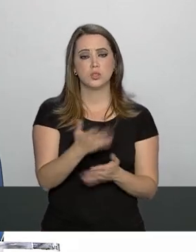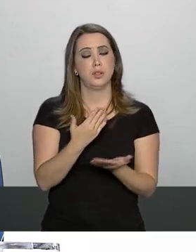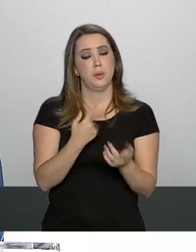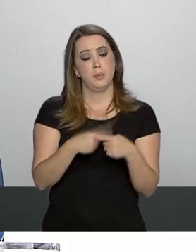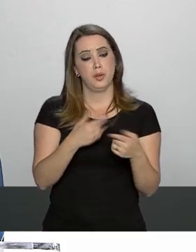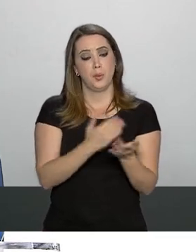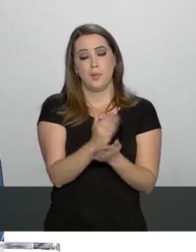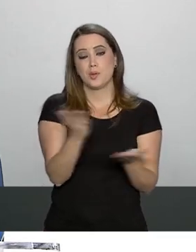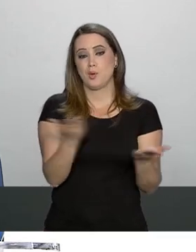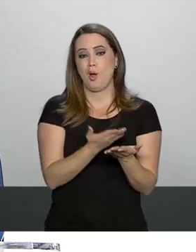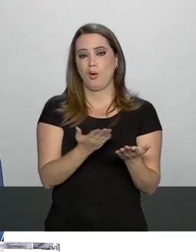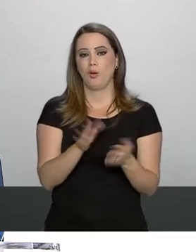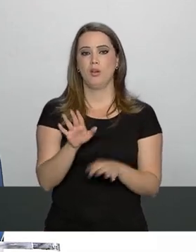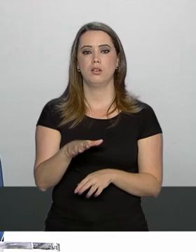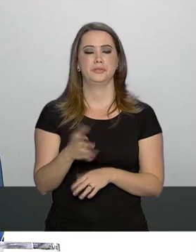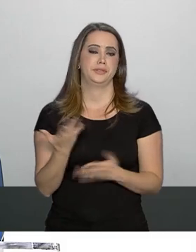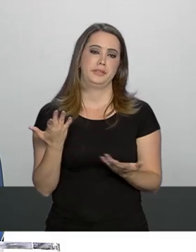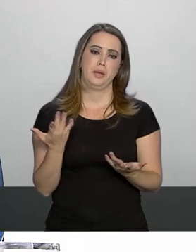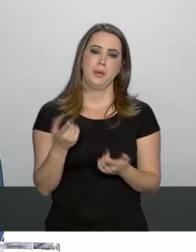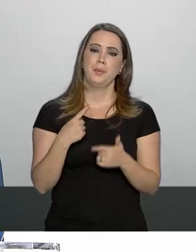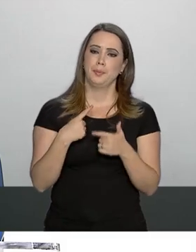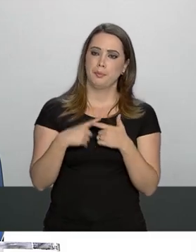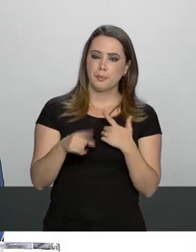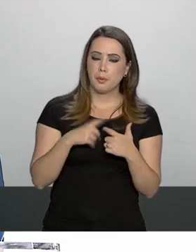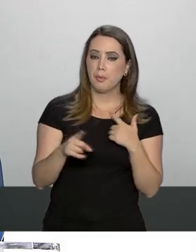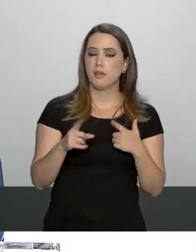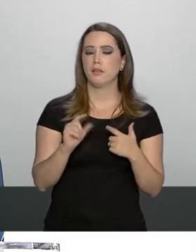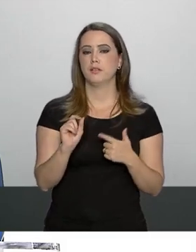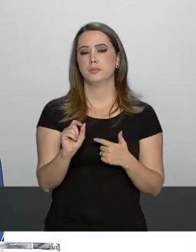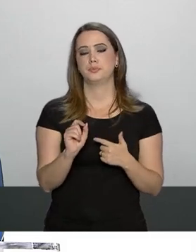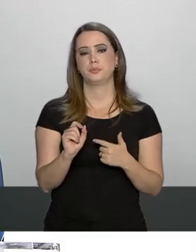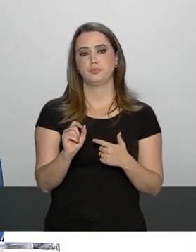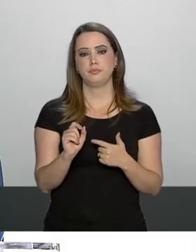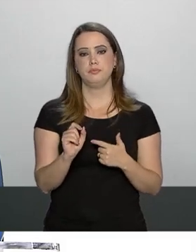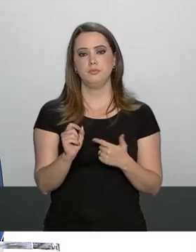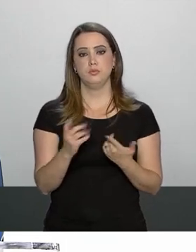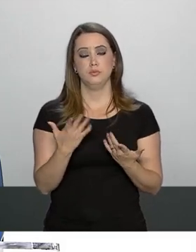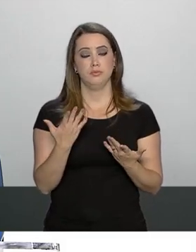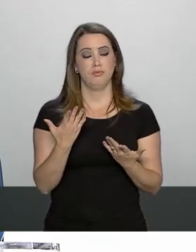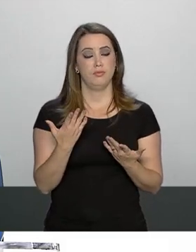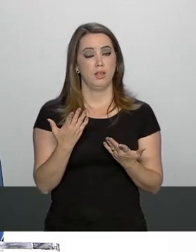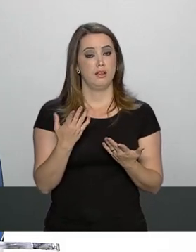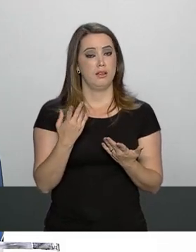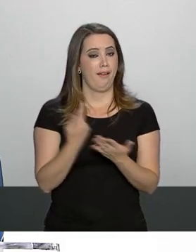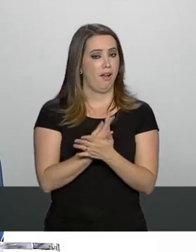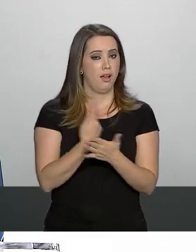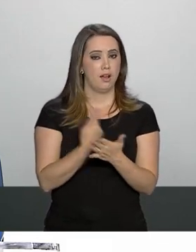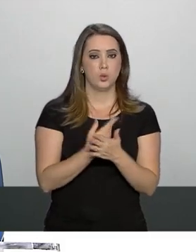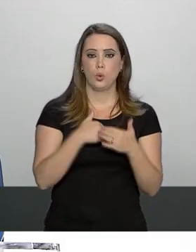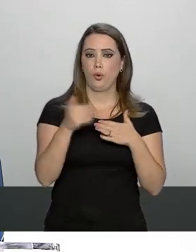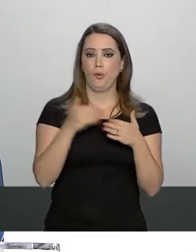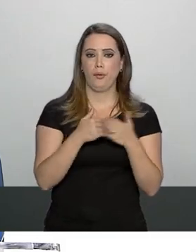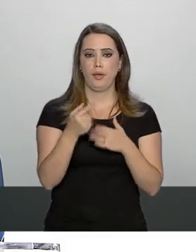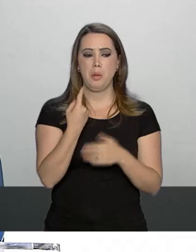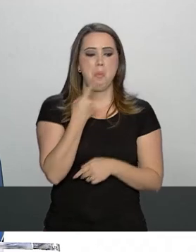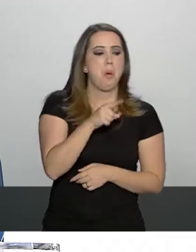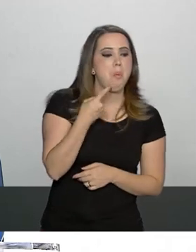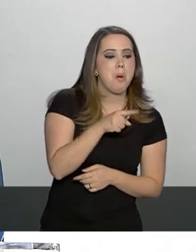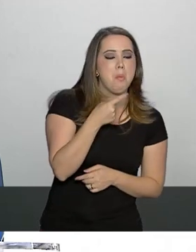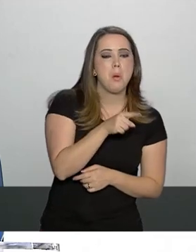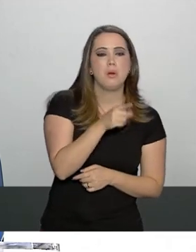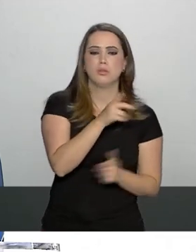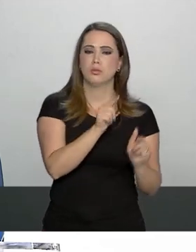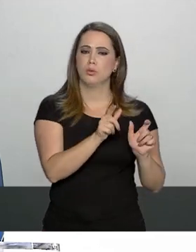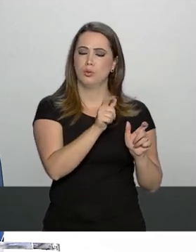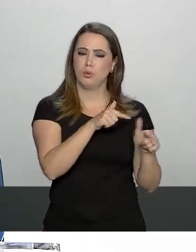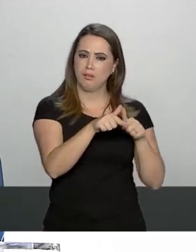agora seria muito temerário e muito incipiente qualquer crítica a ação do major